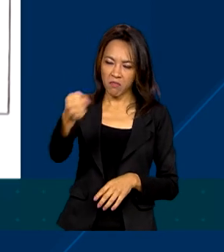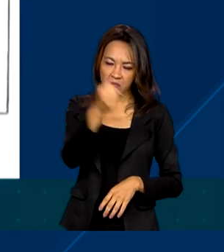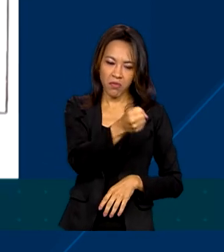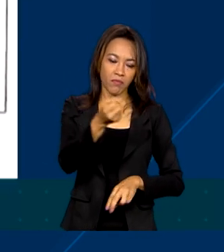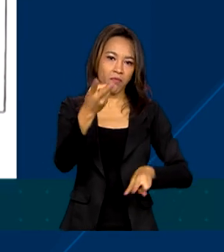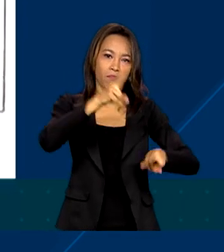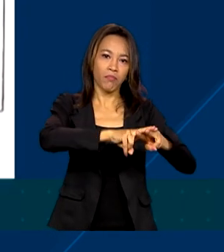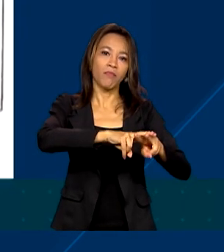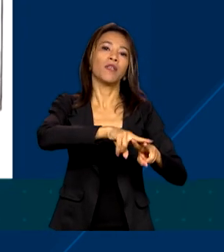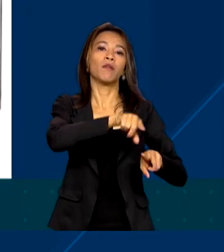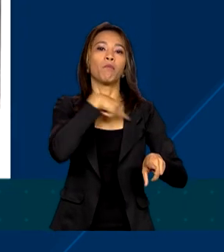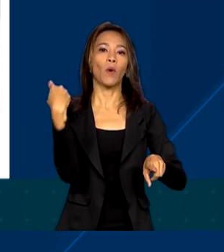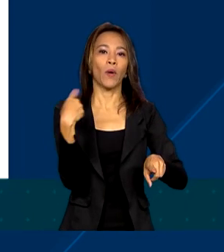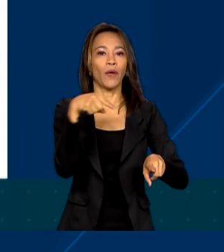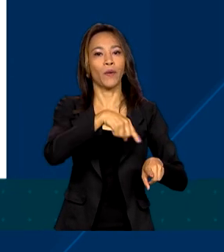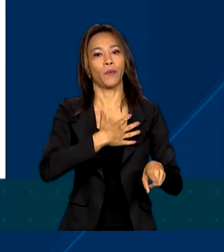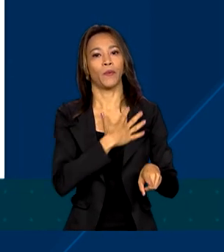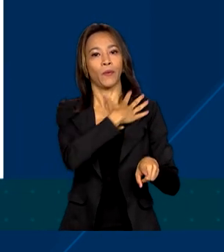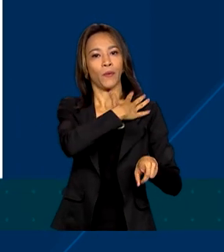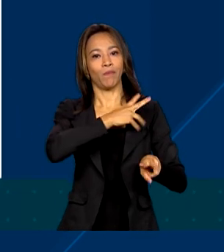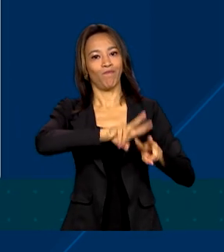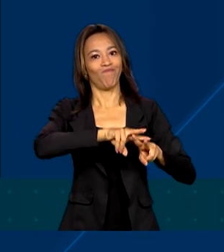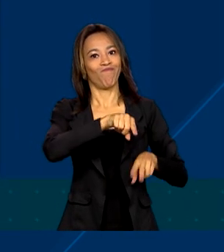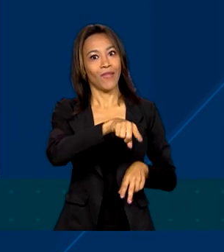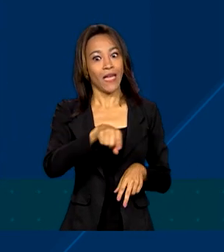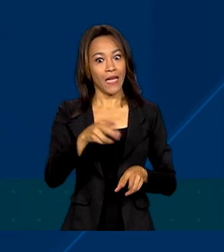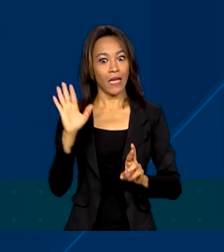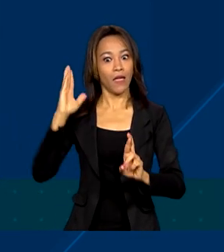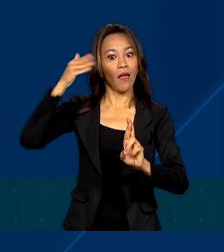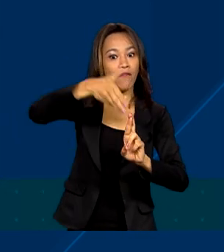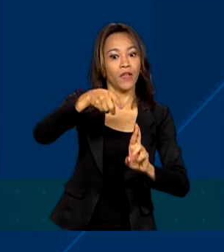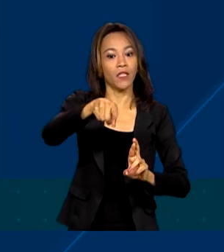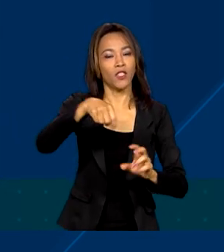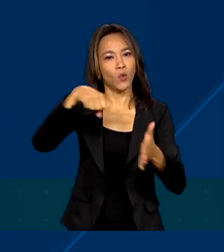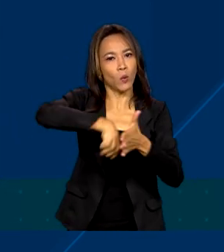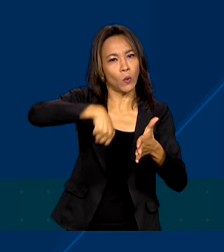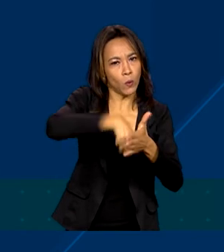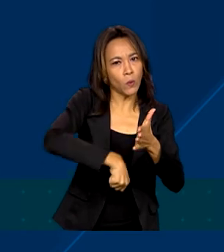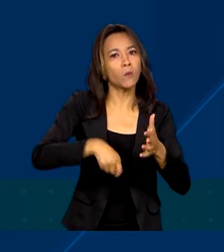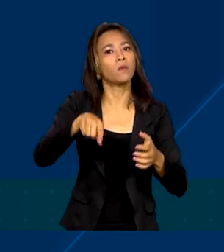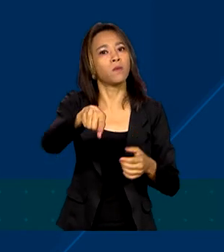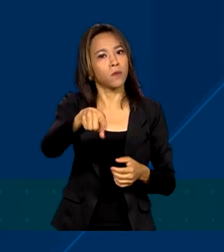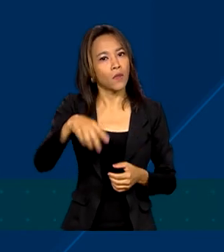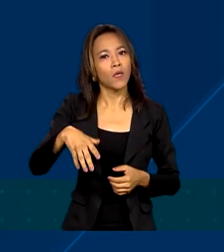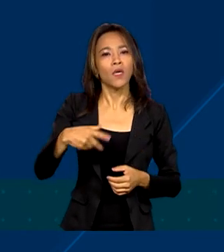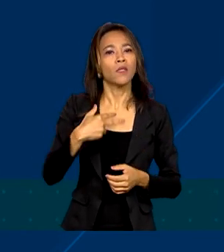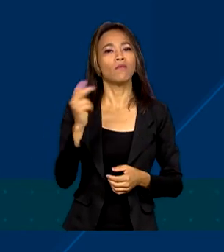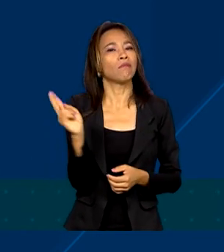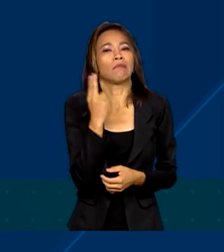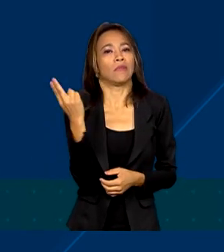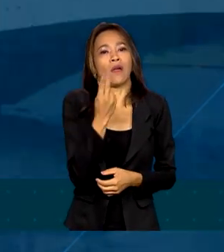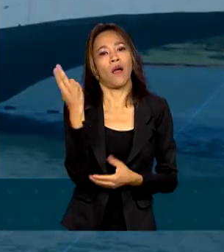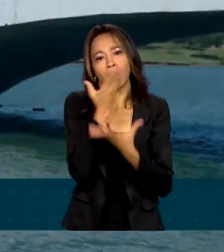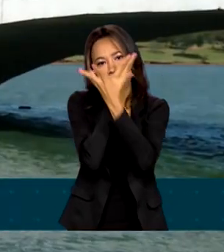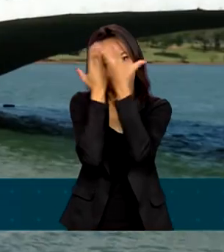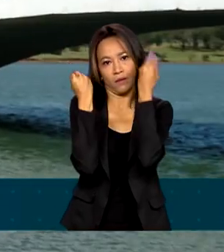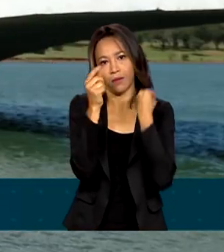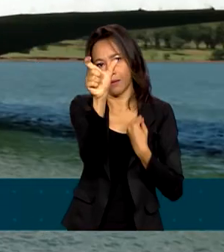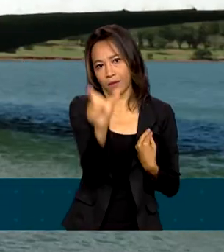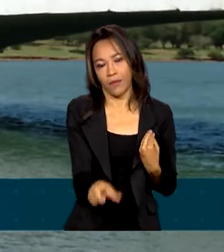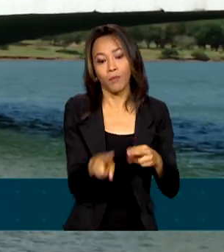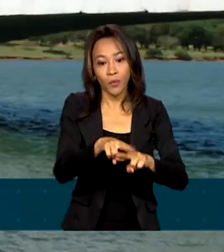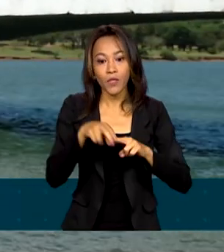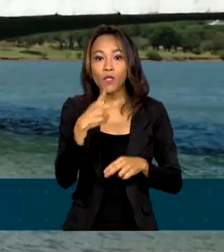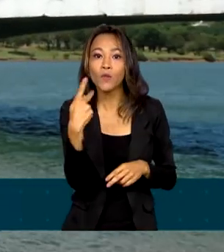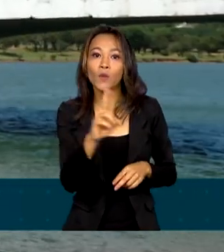em uma prisão militar. Onestino Guimarães é símbolo de luta e resistência, uma memória que não pode ser esquecida. É por isso que este